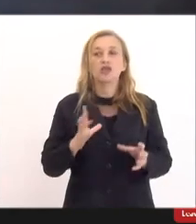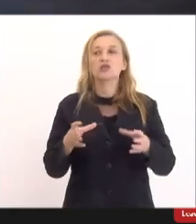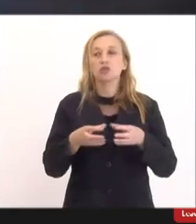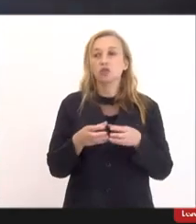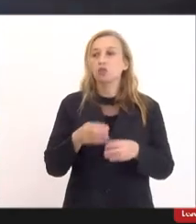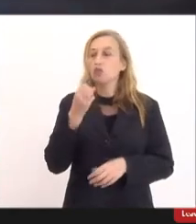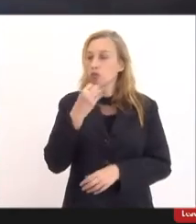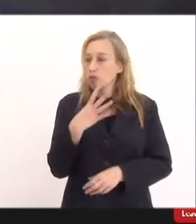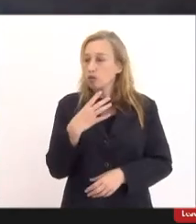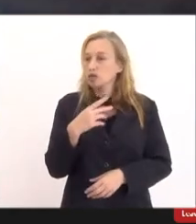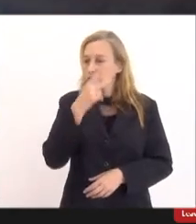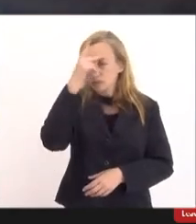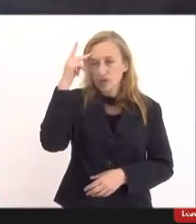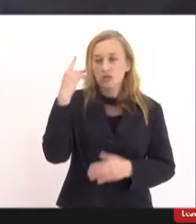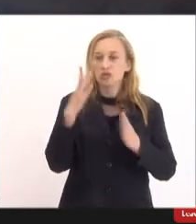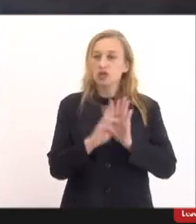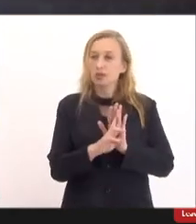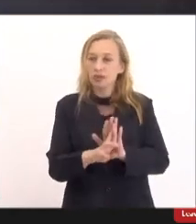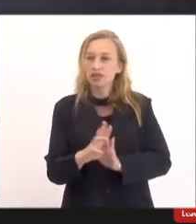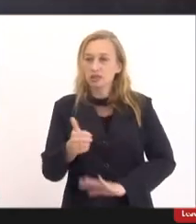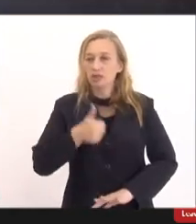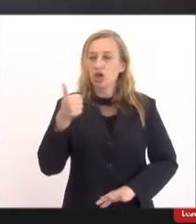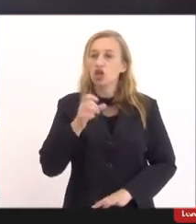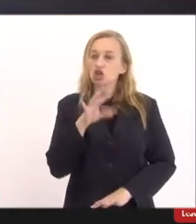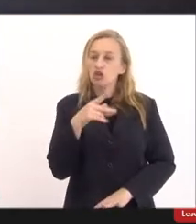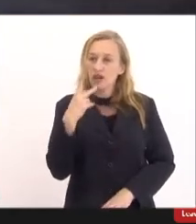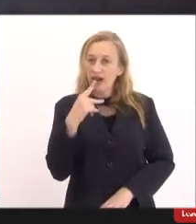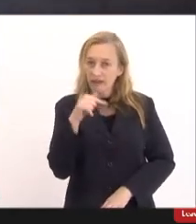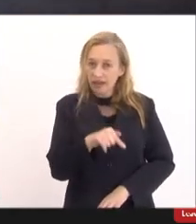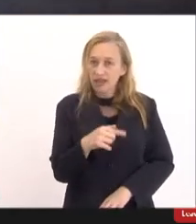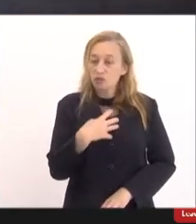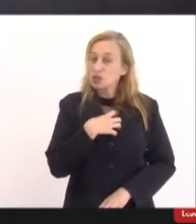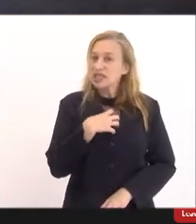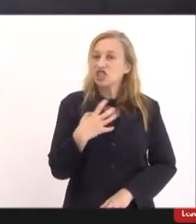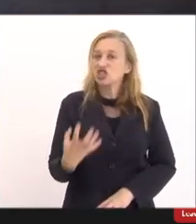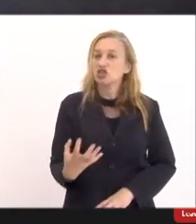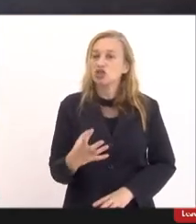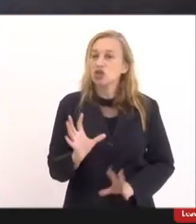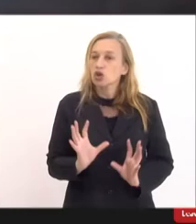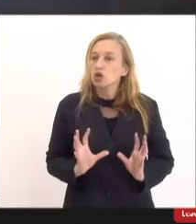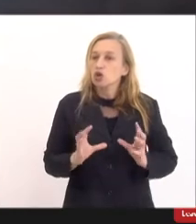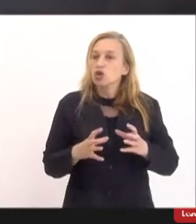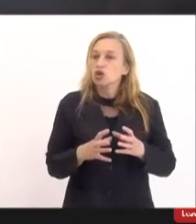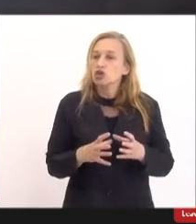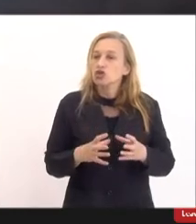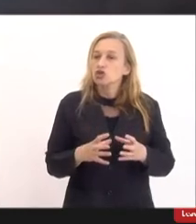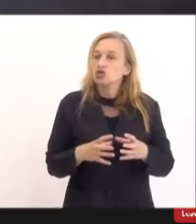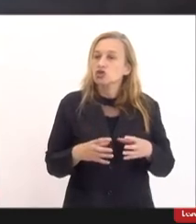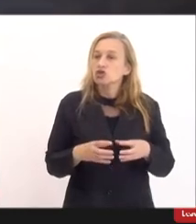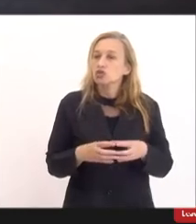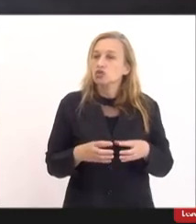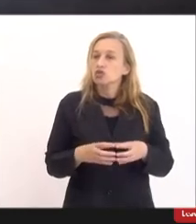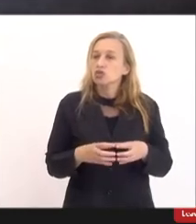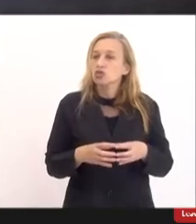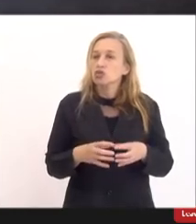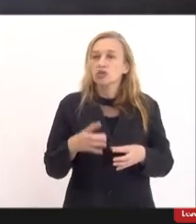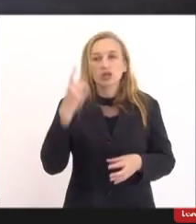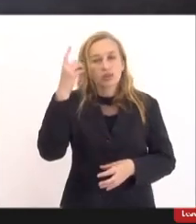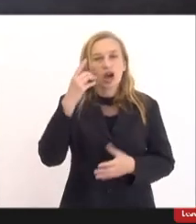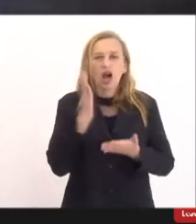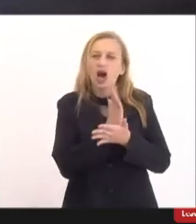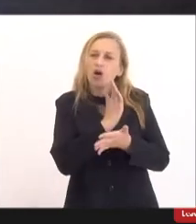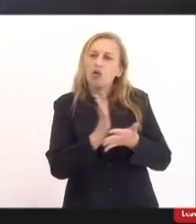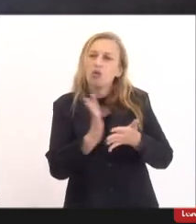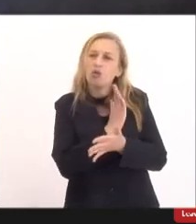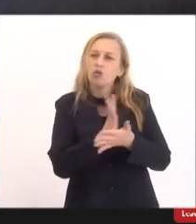encontro com esses representantes vou só destacar no sentido de colaboração deputada alguns trechos